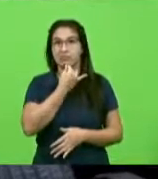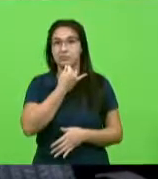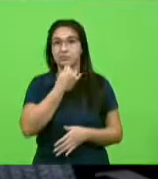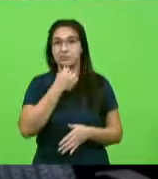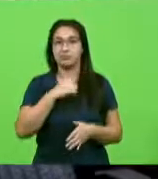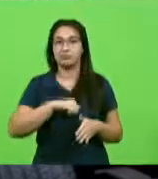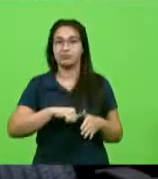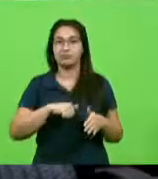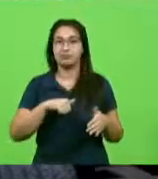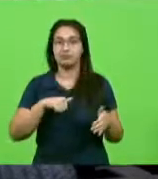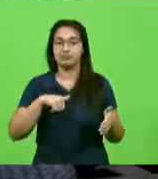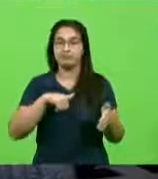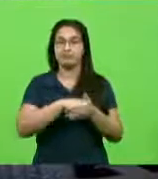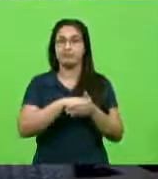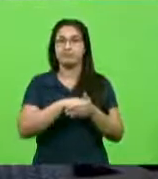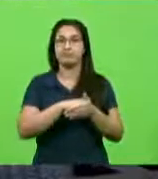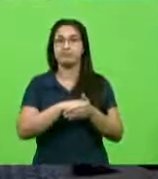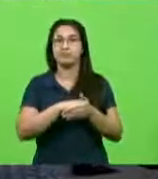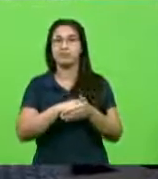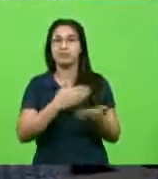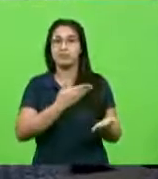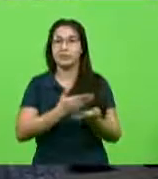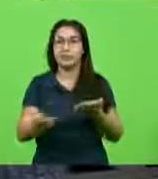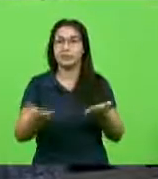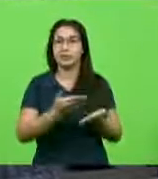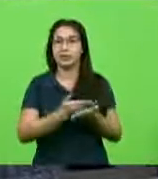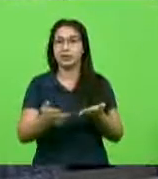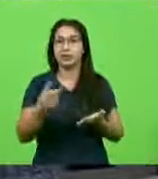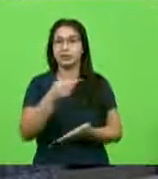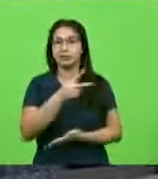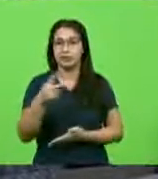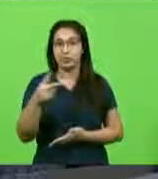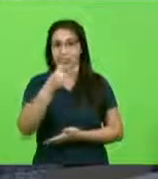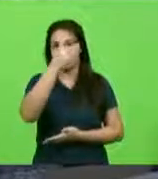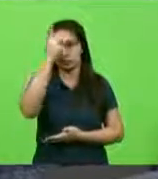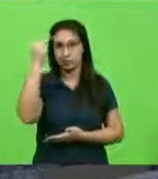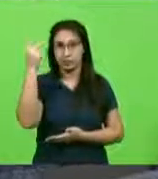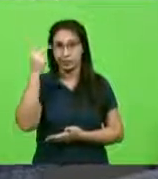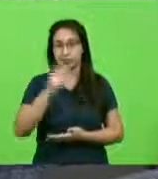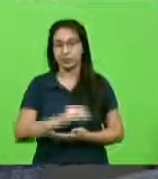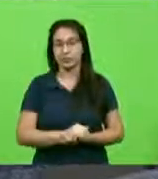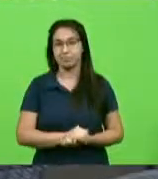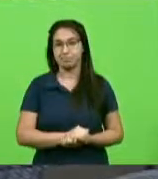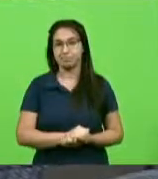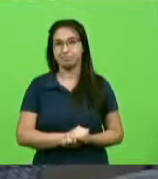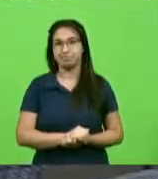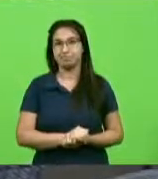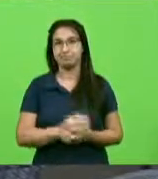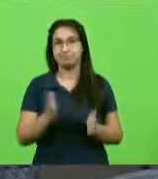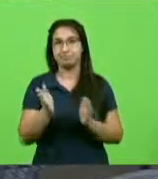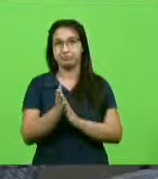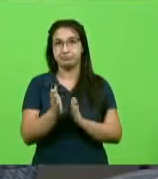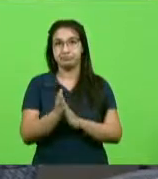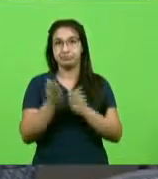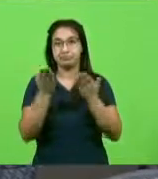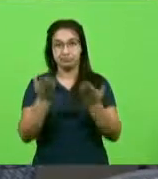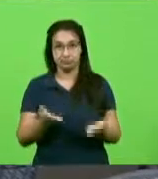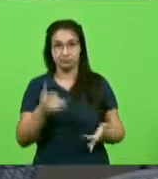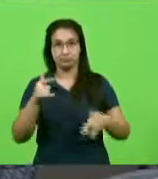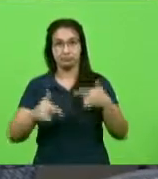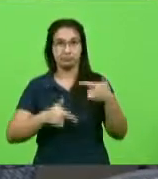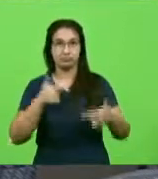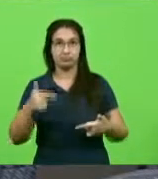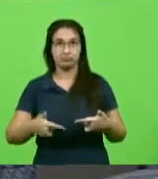natureza, que lá se foram perdidos 22 pessoas. Então, presidente, parabéns pelo trabalho que você faz